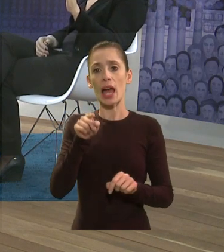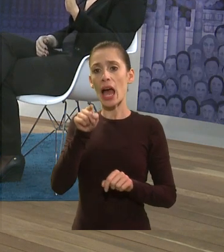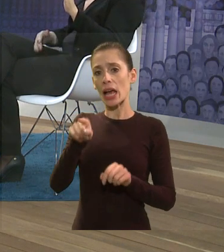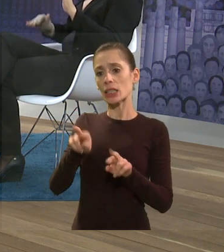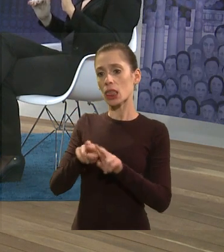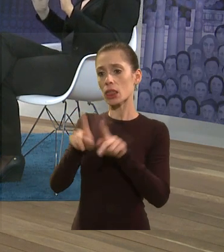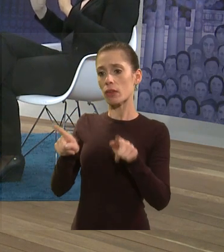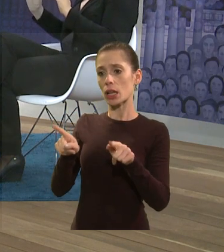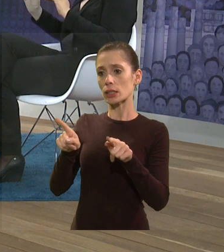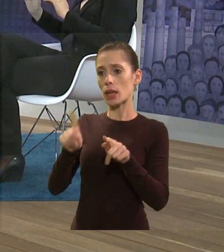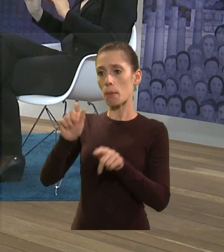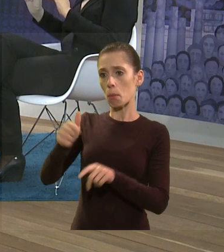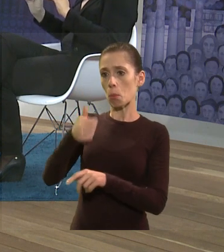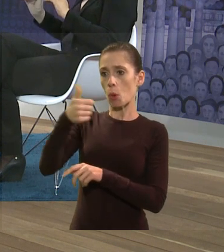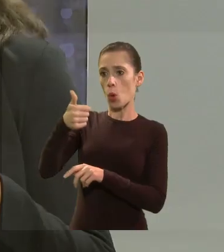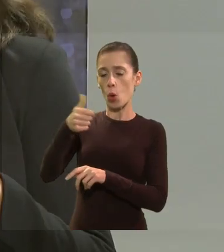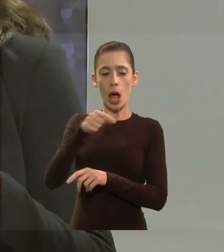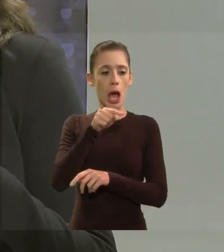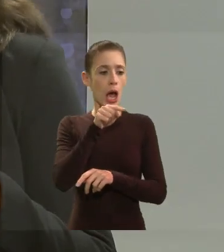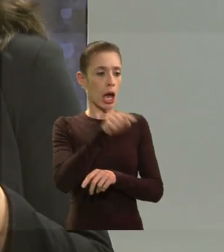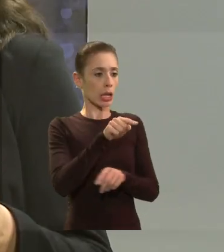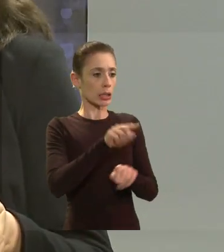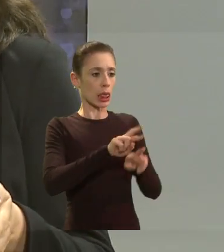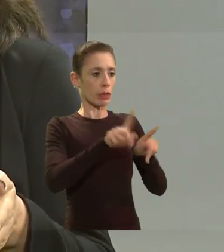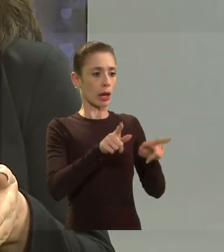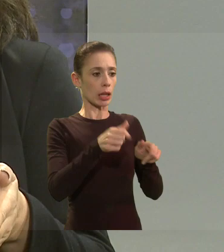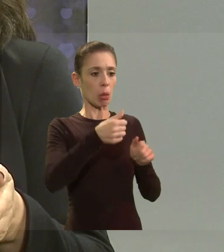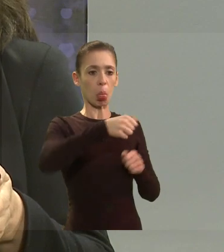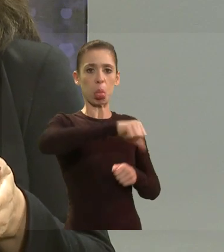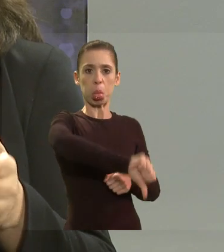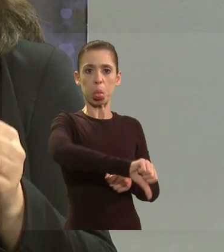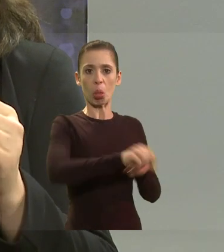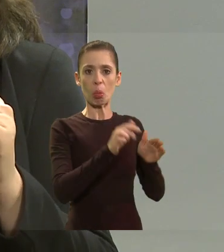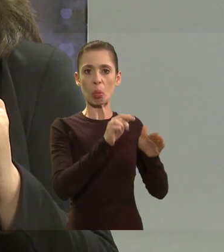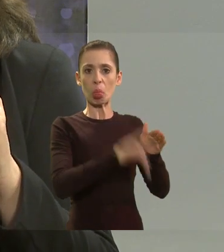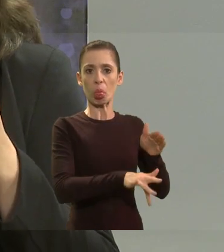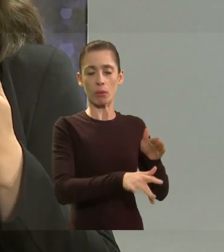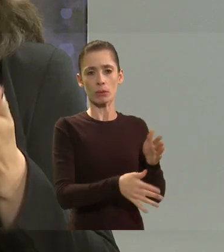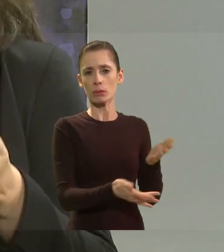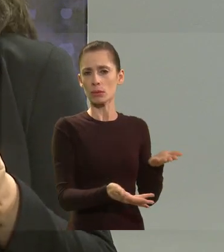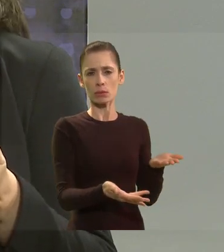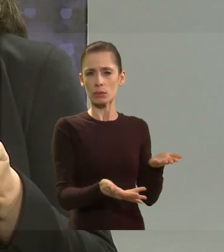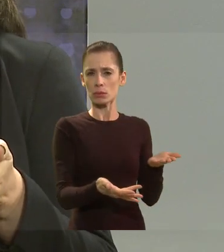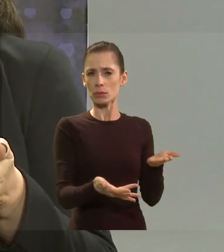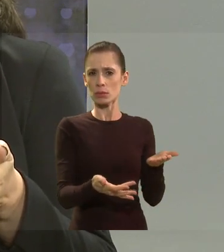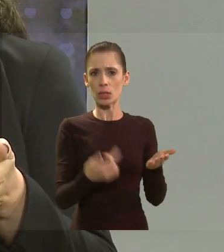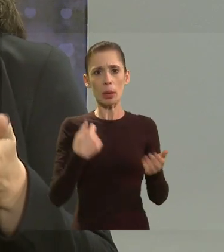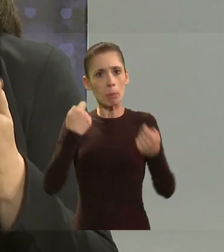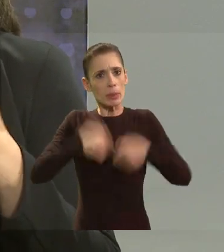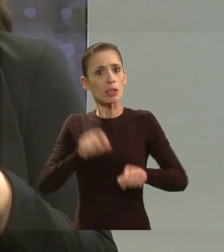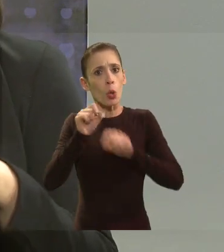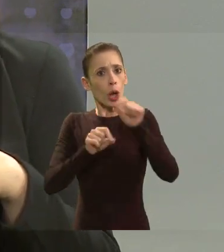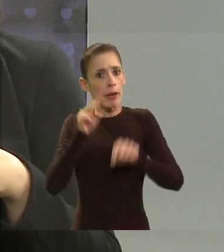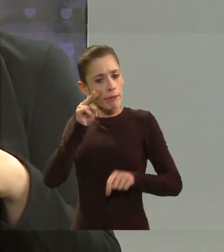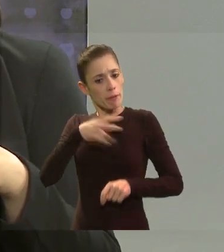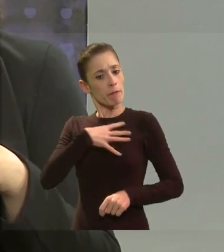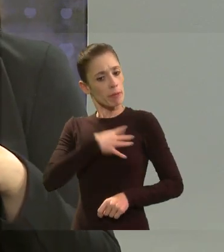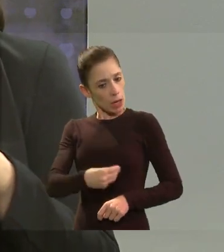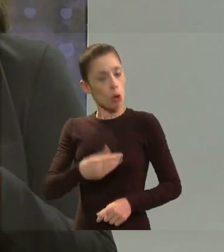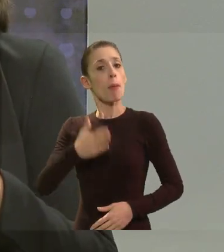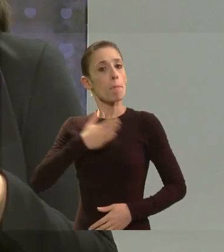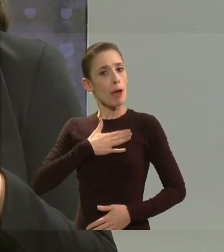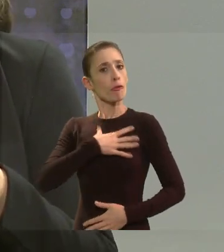positiva essa é negativa mas quem estabeleceu isso você precisa olhar para o seu filho e ver assim é meu filho